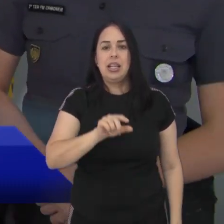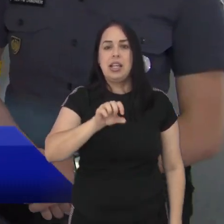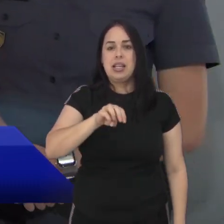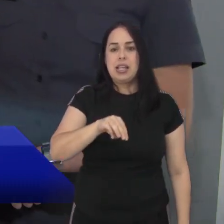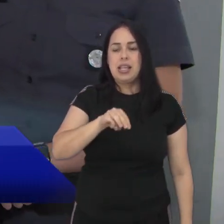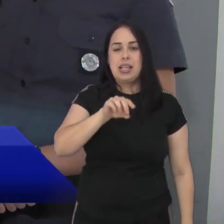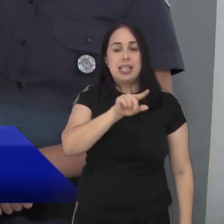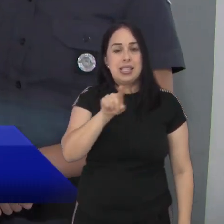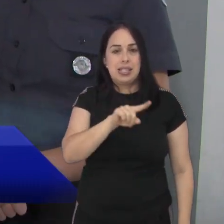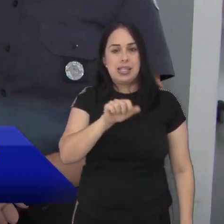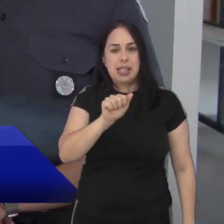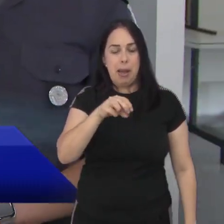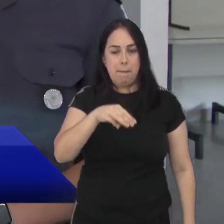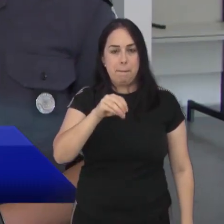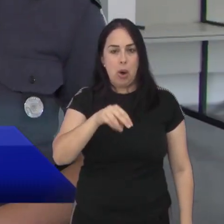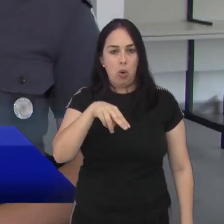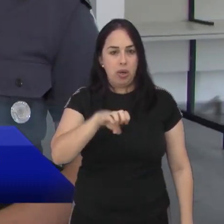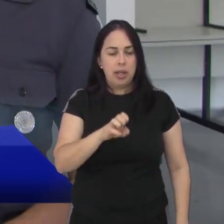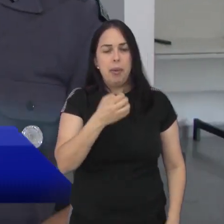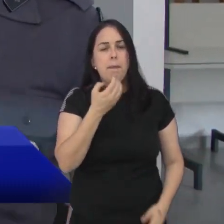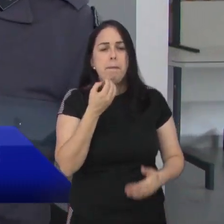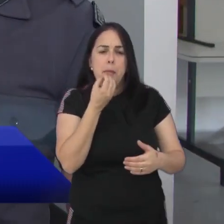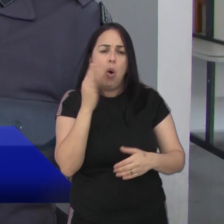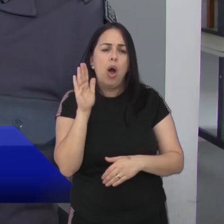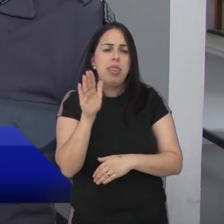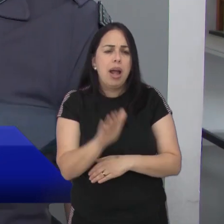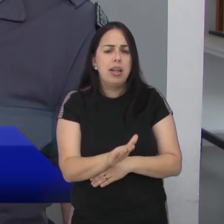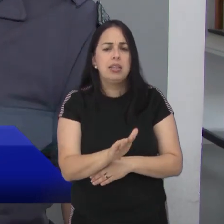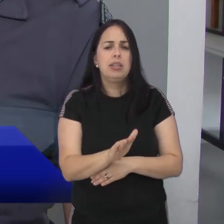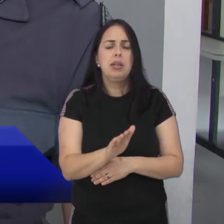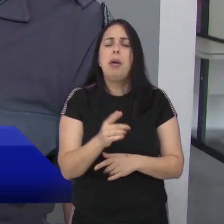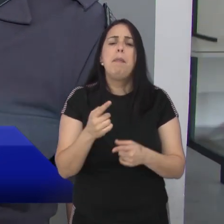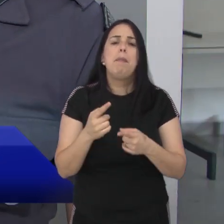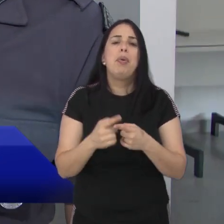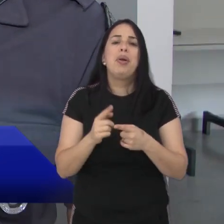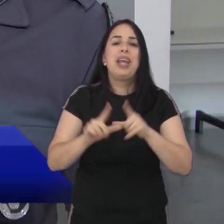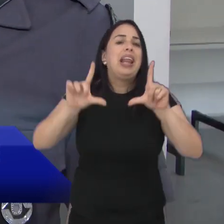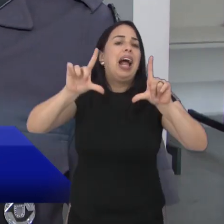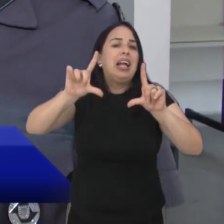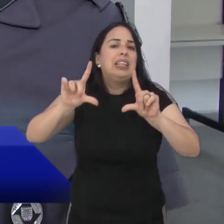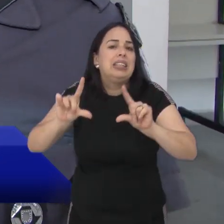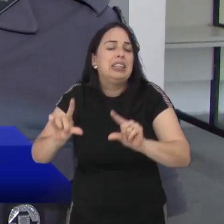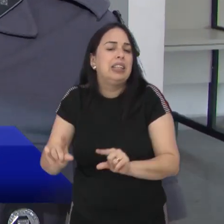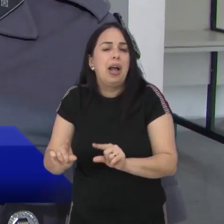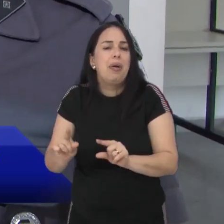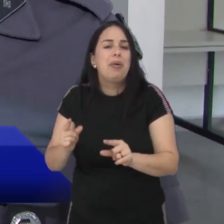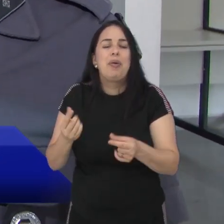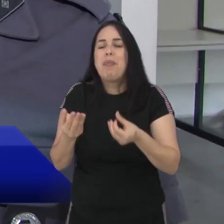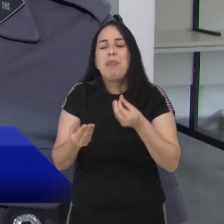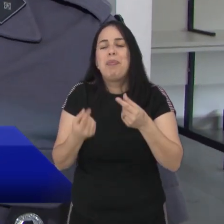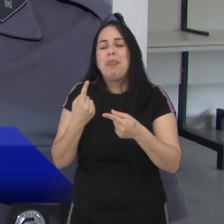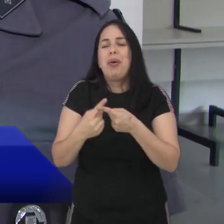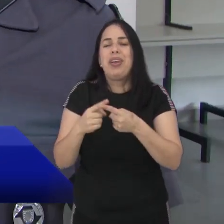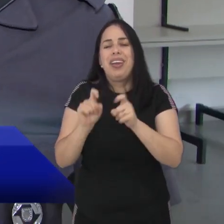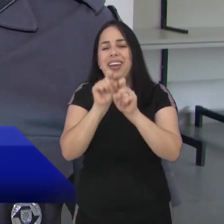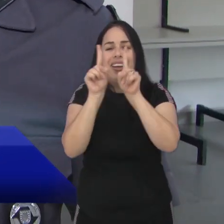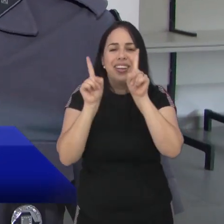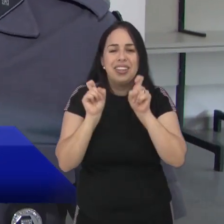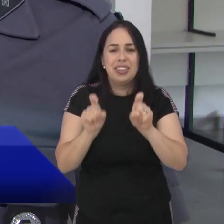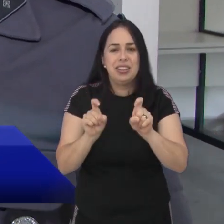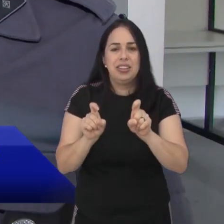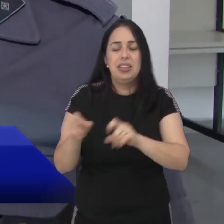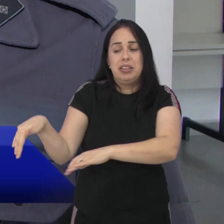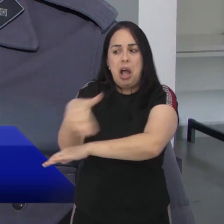tenente Zamone. Tenente, boa tarde. Conta pra gente, ao que se deve a essa realidade no momento na queda dos números